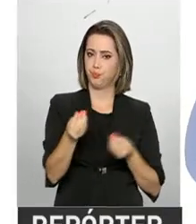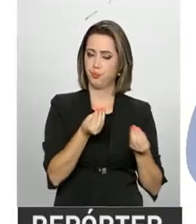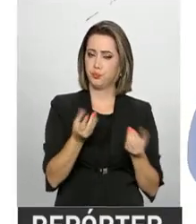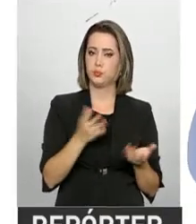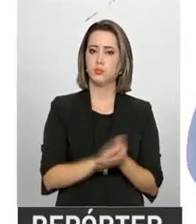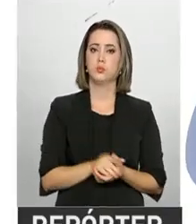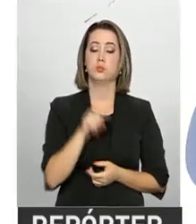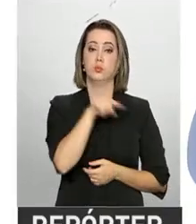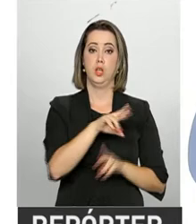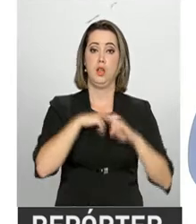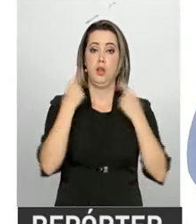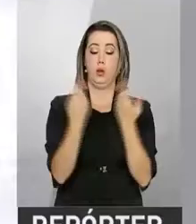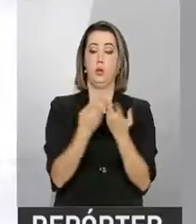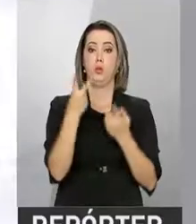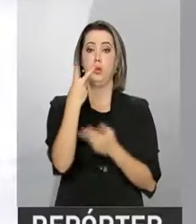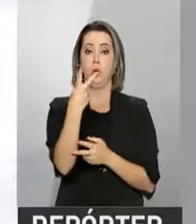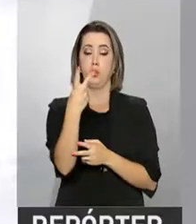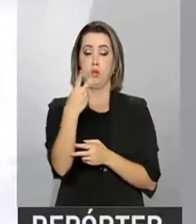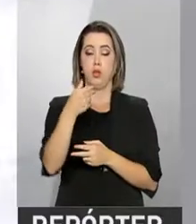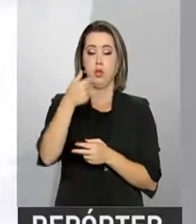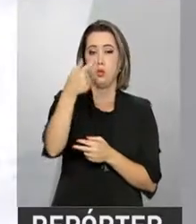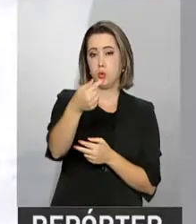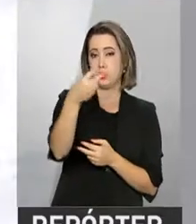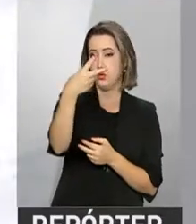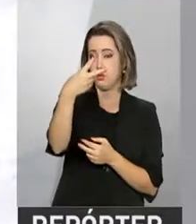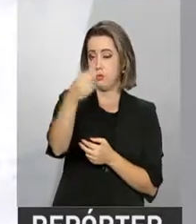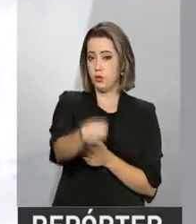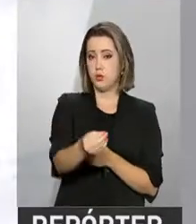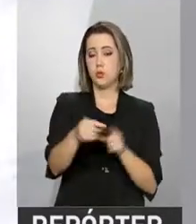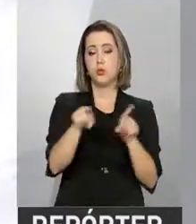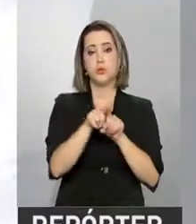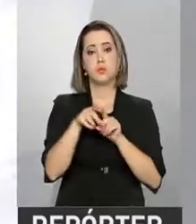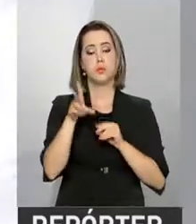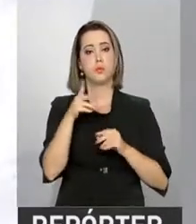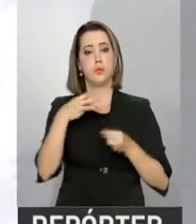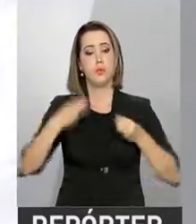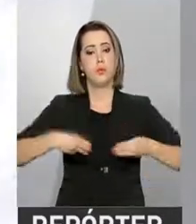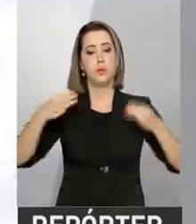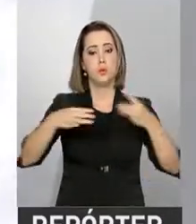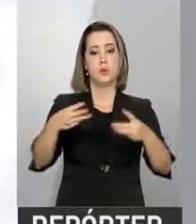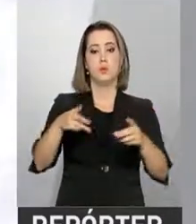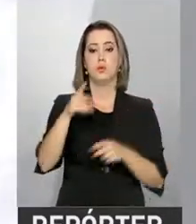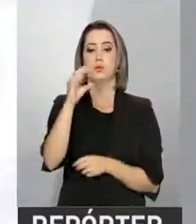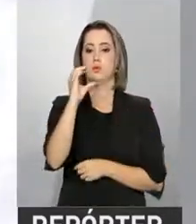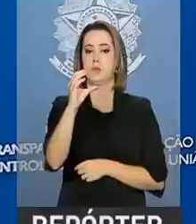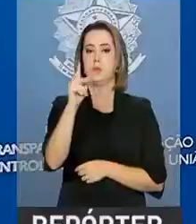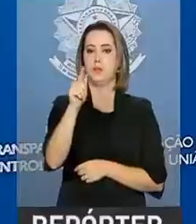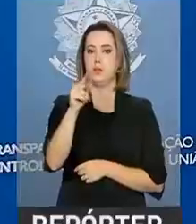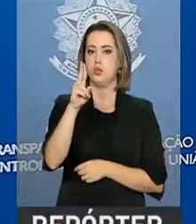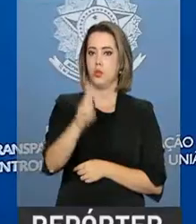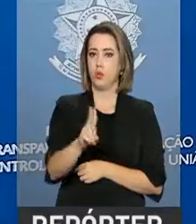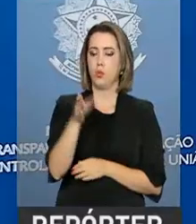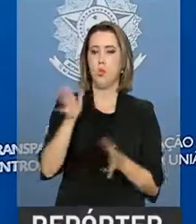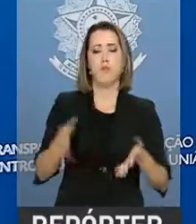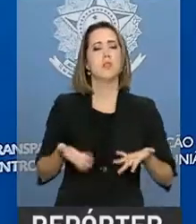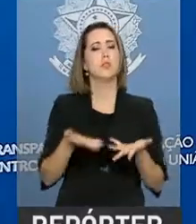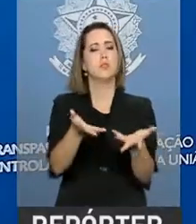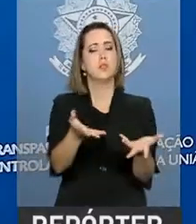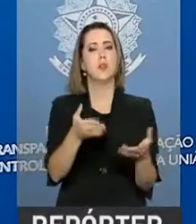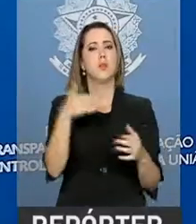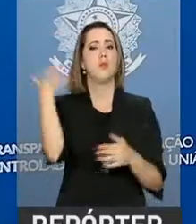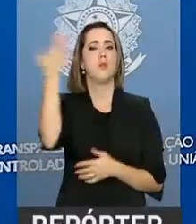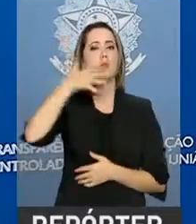da reunião oficial do G20, o Ministério da Transparência, Fiscalização e Controladoria Geral da União vai promover um